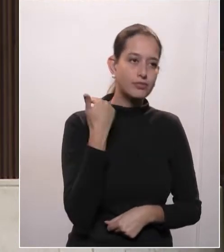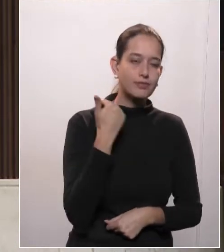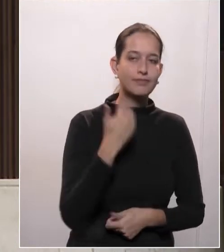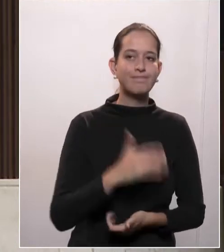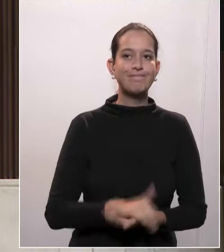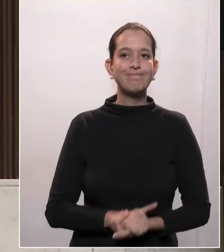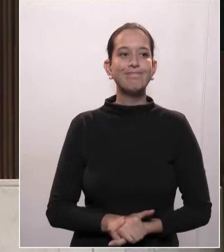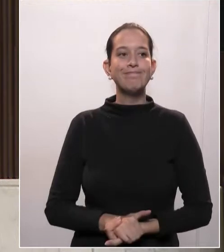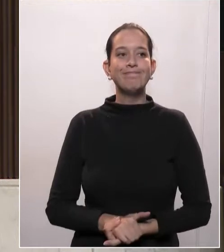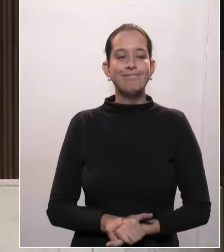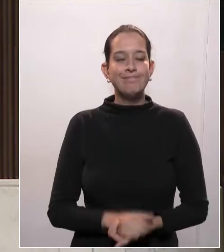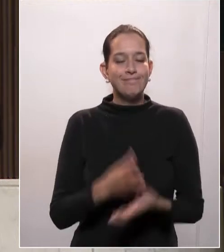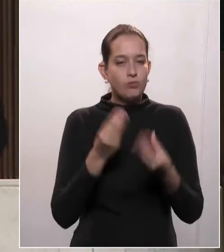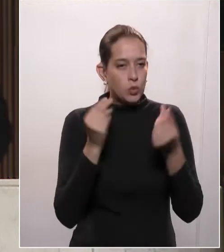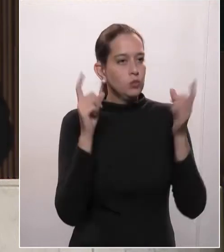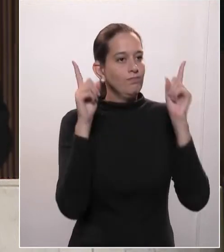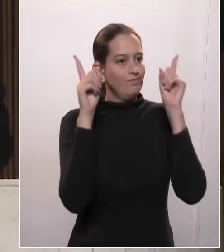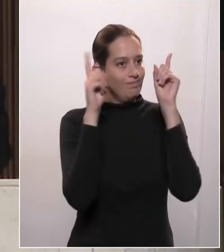complexo.